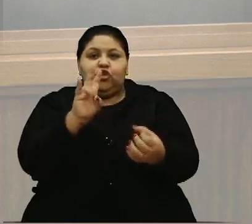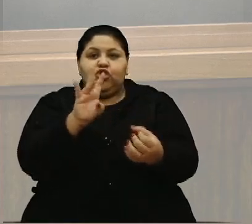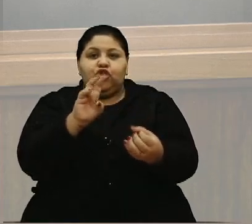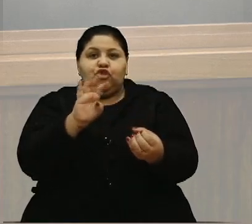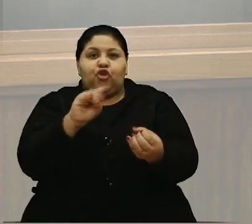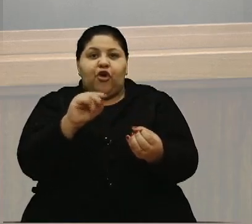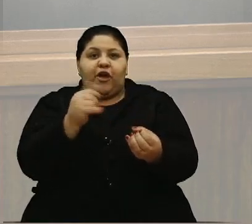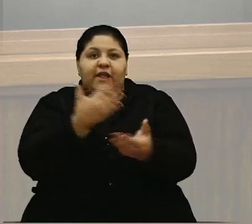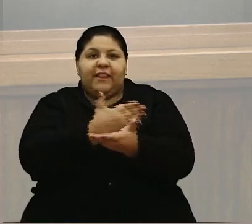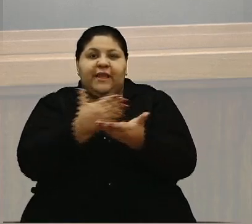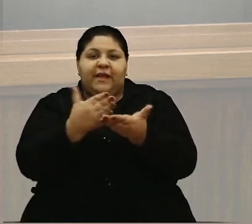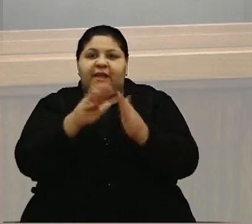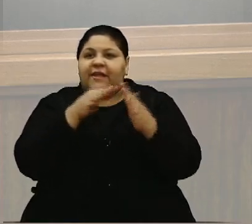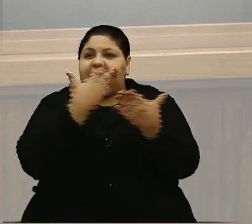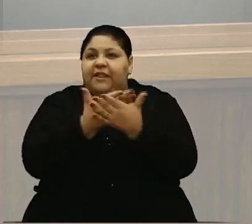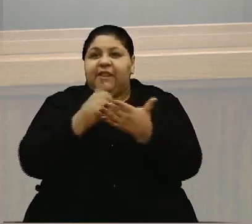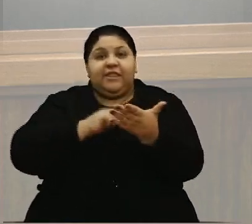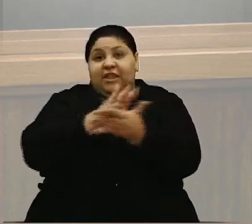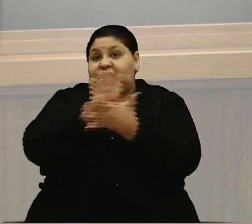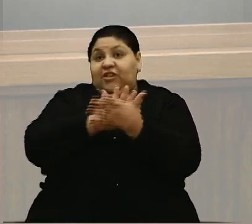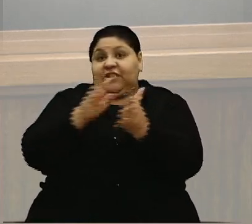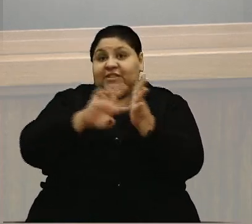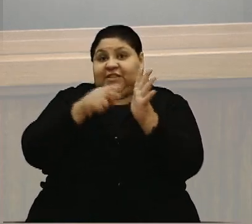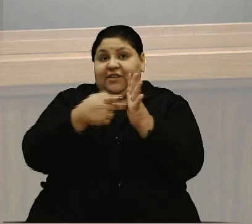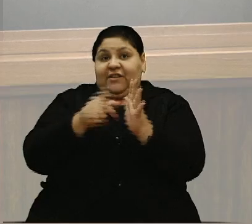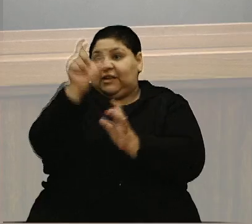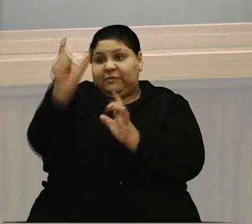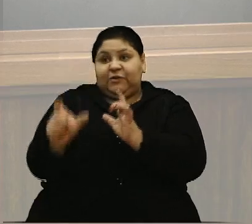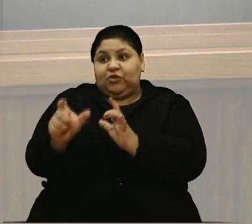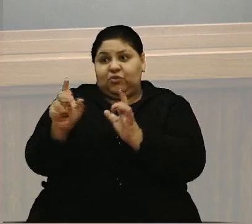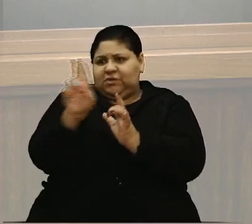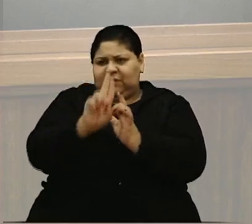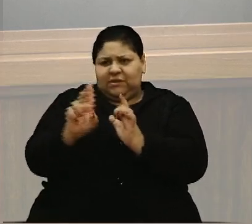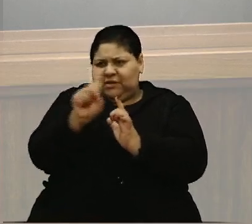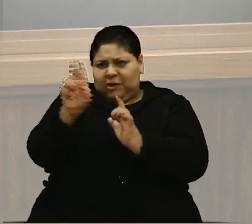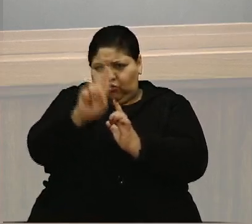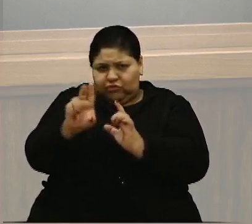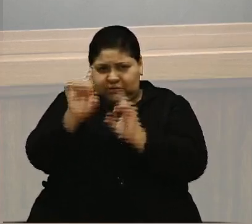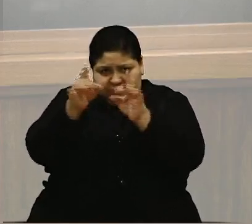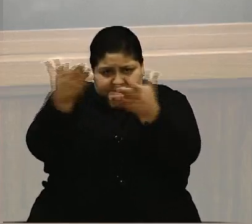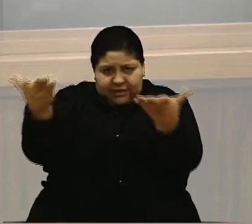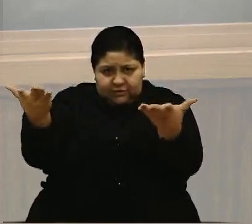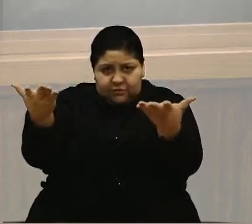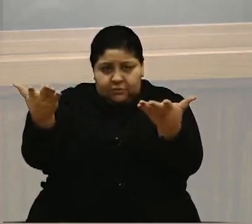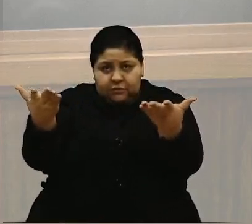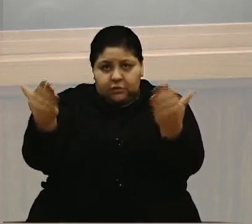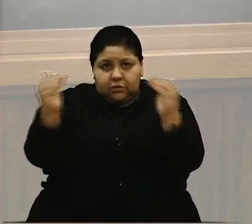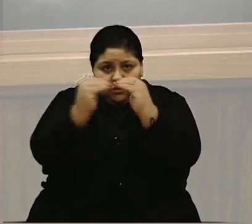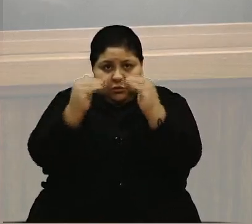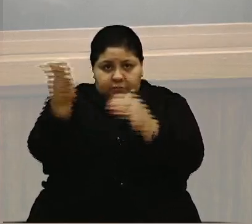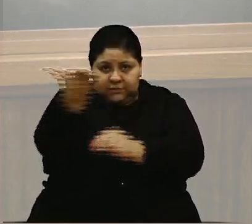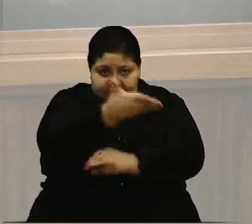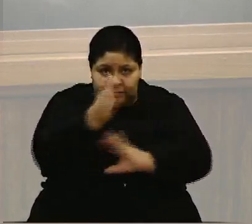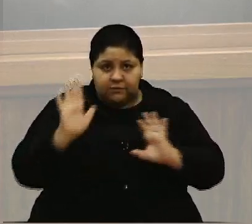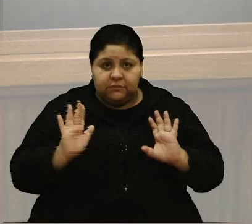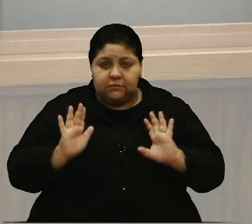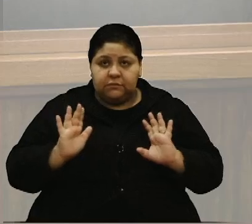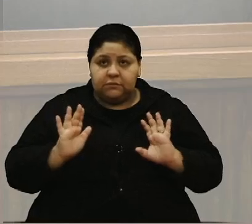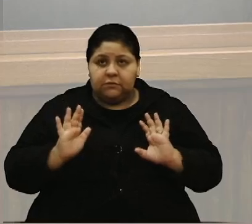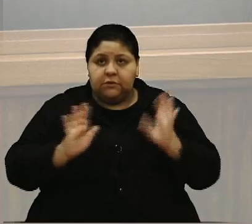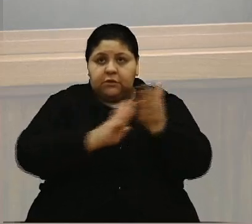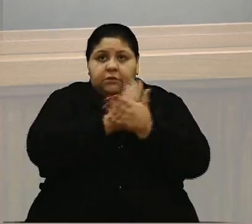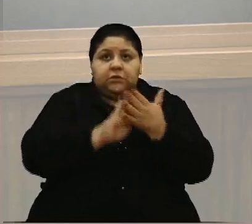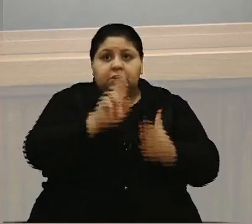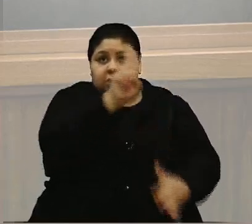A gente não tem nada disso. Significa que ninguém usa. É isso, né? Concordamos todos aqui. Ninguém